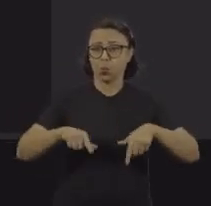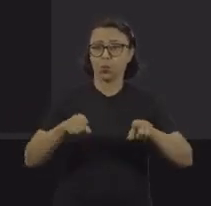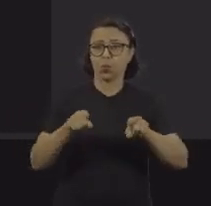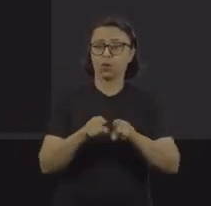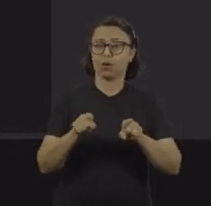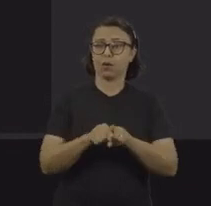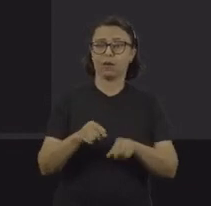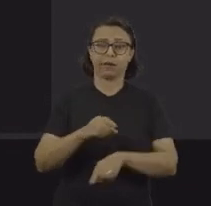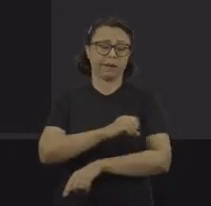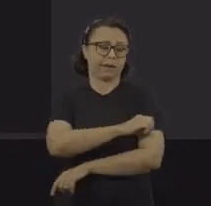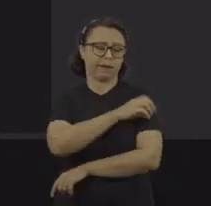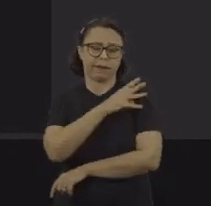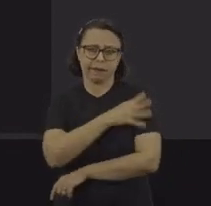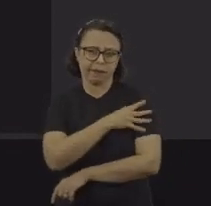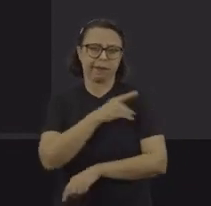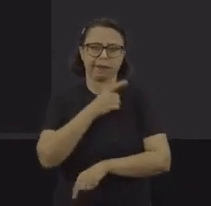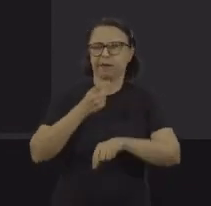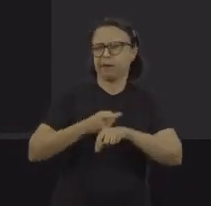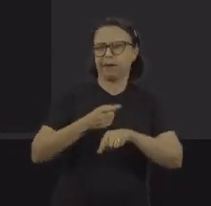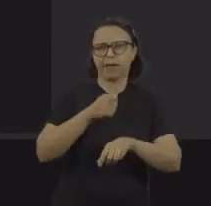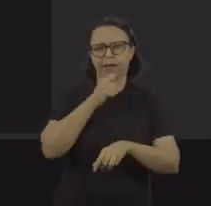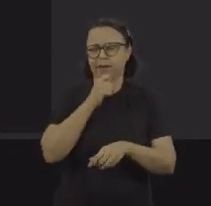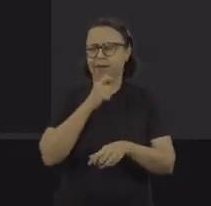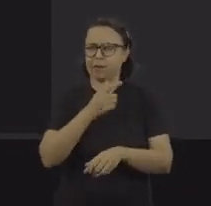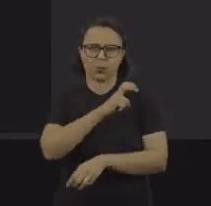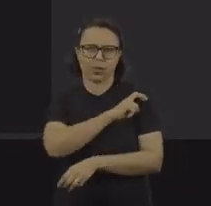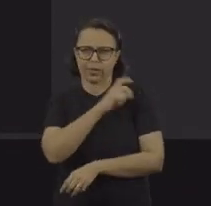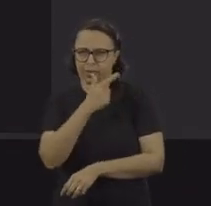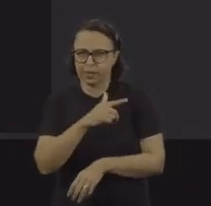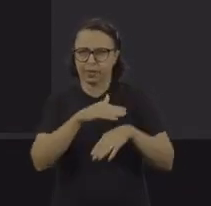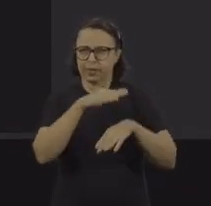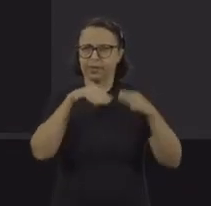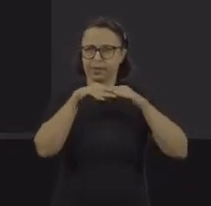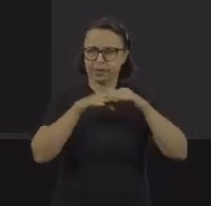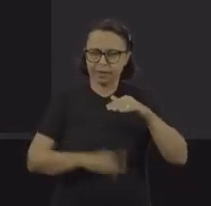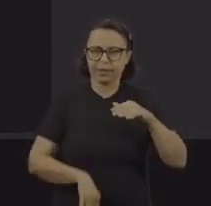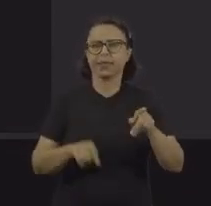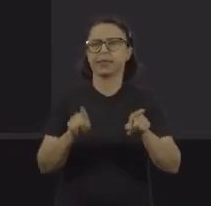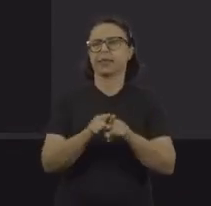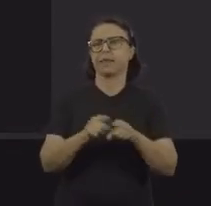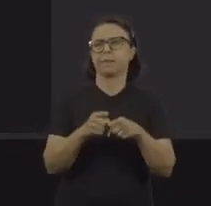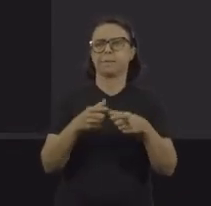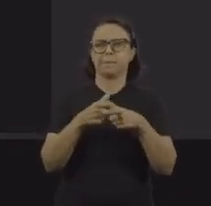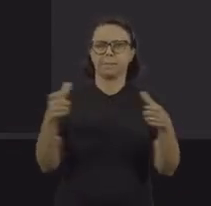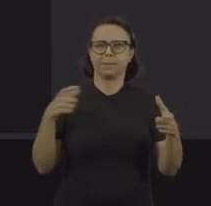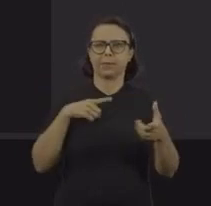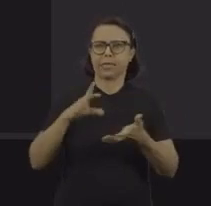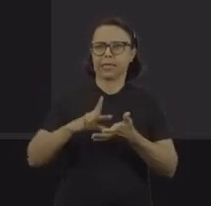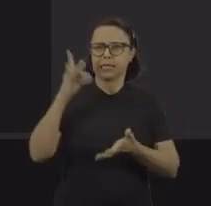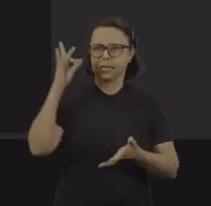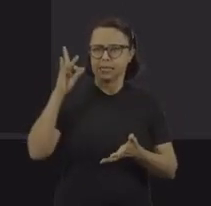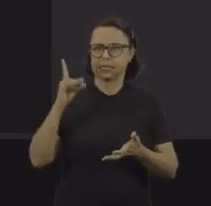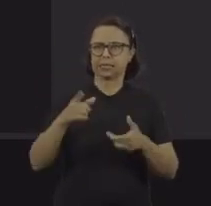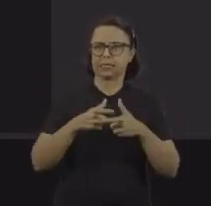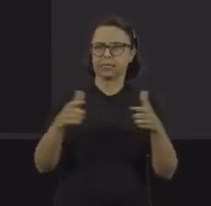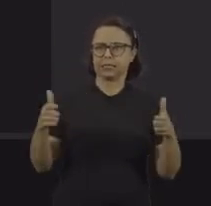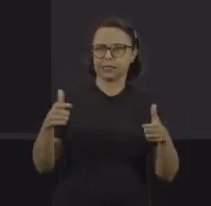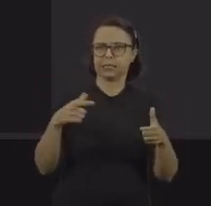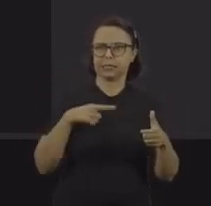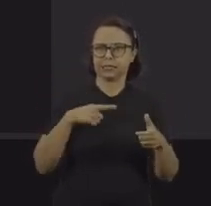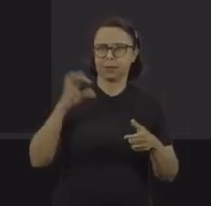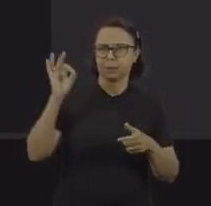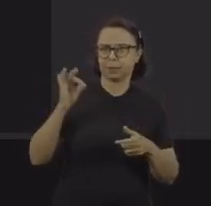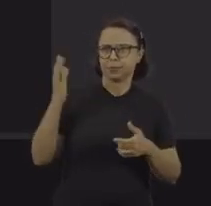super baixa, são analfabetas, não completaram o quinto ano, a questão da raça também é muito destacada, 53% são